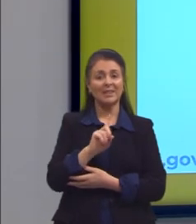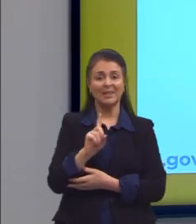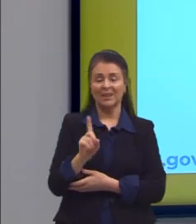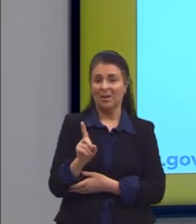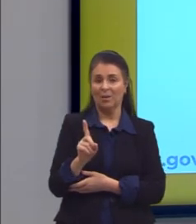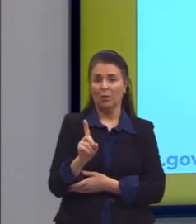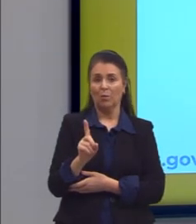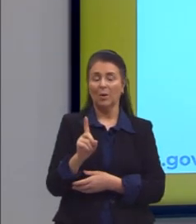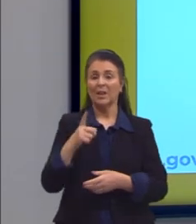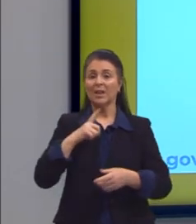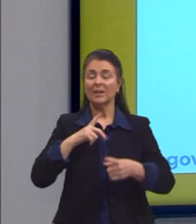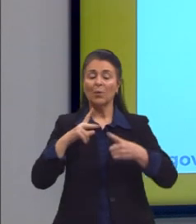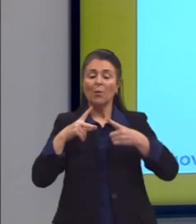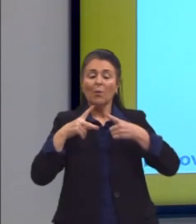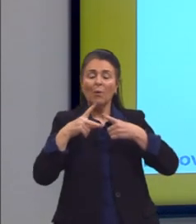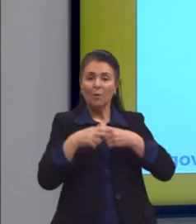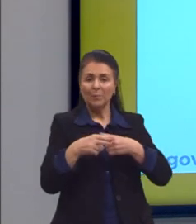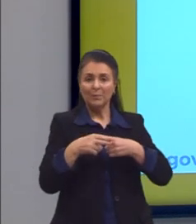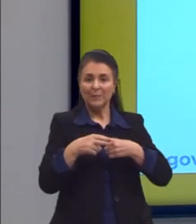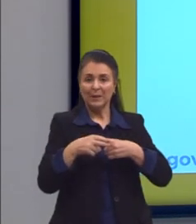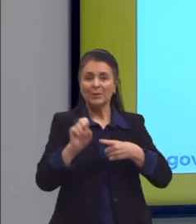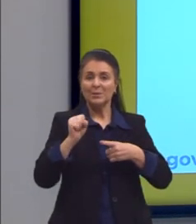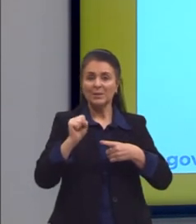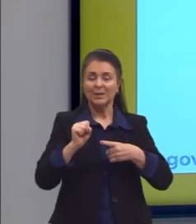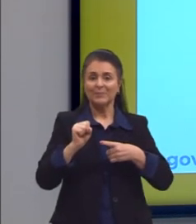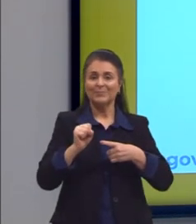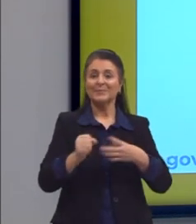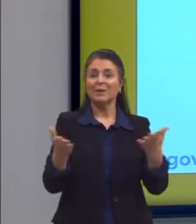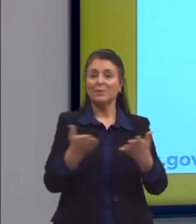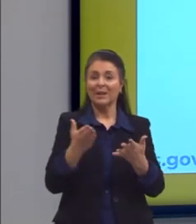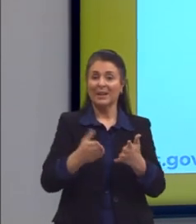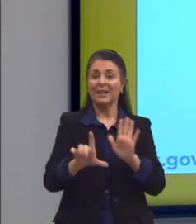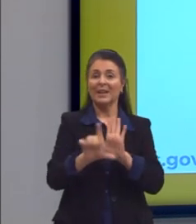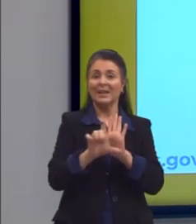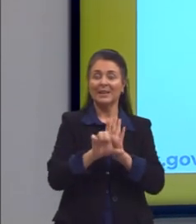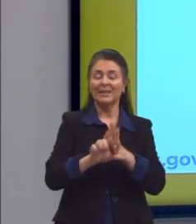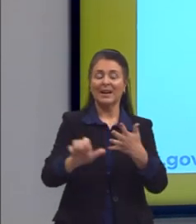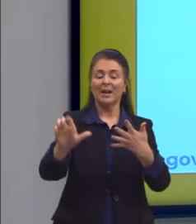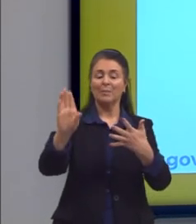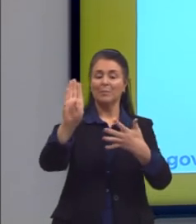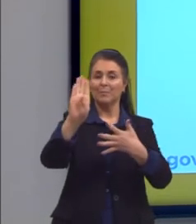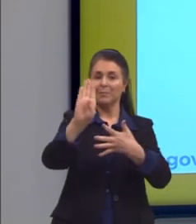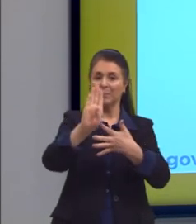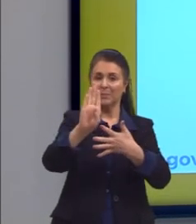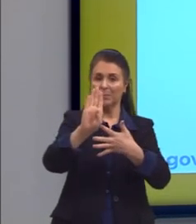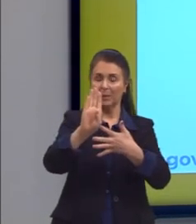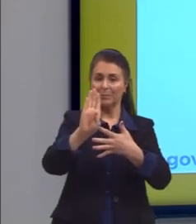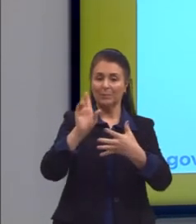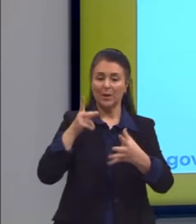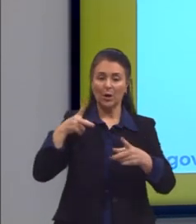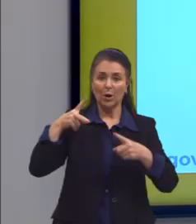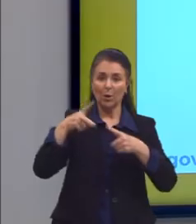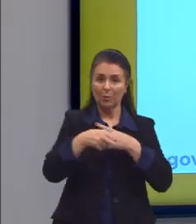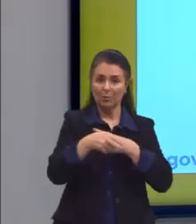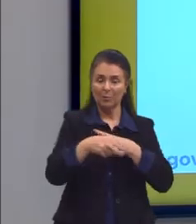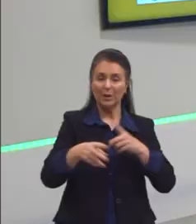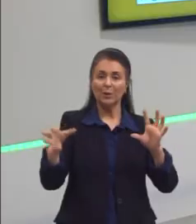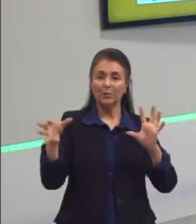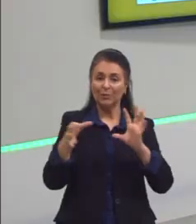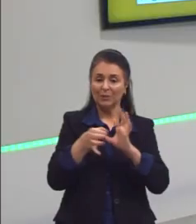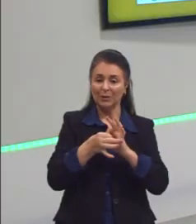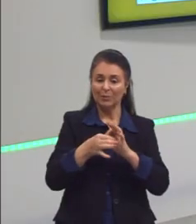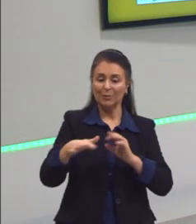tendo um rompimento. Então, a alternativa B. Rompimento de vínculos locais.